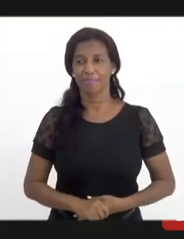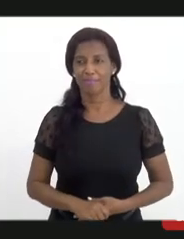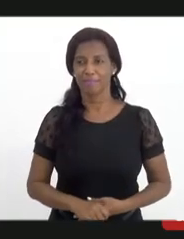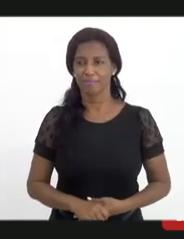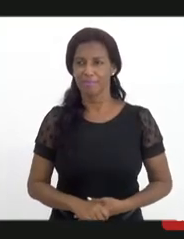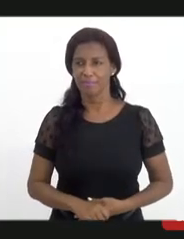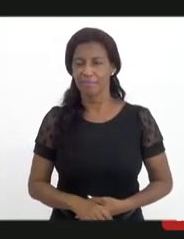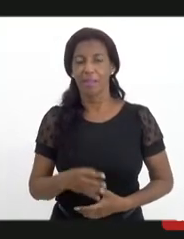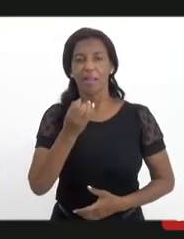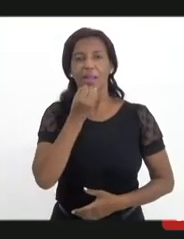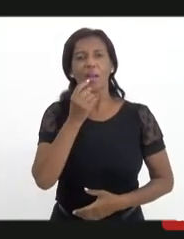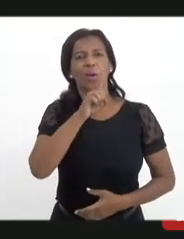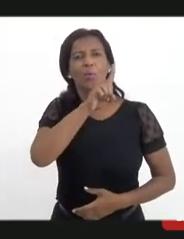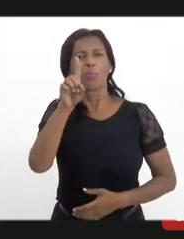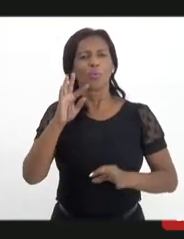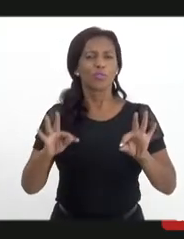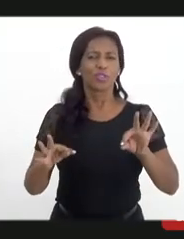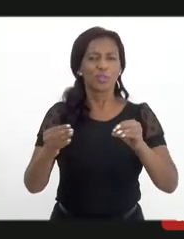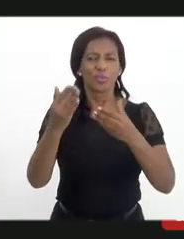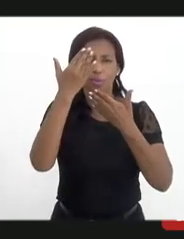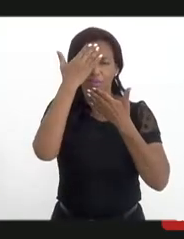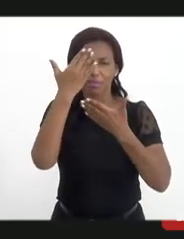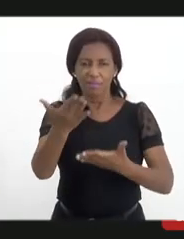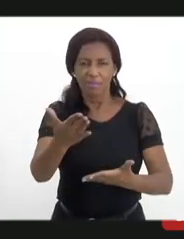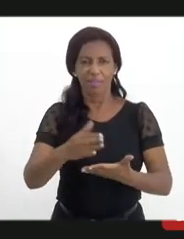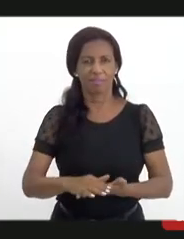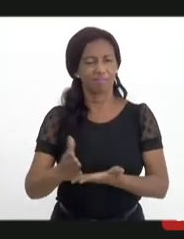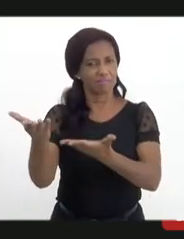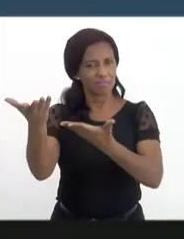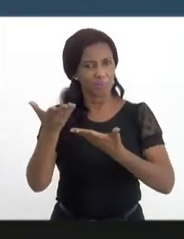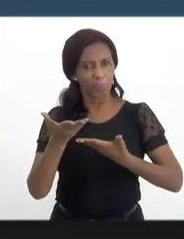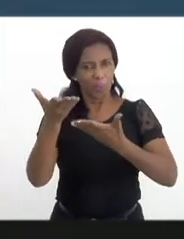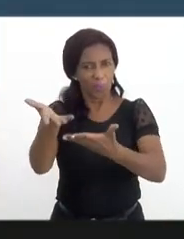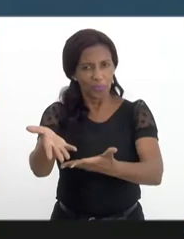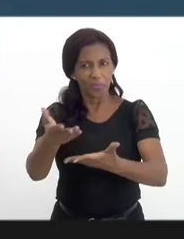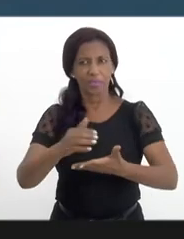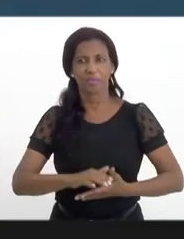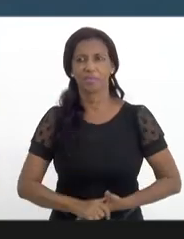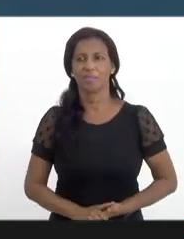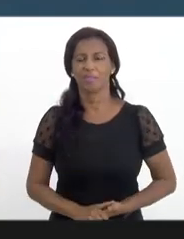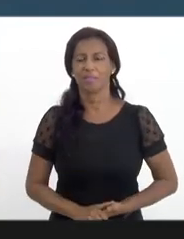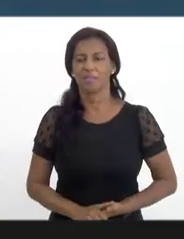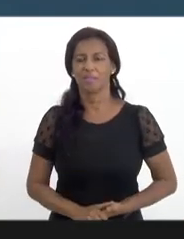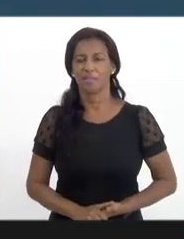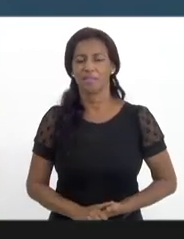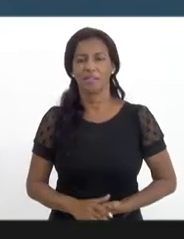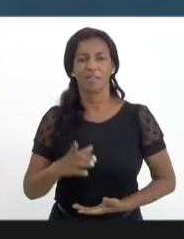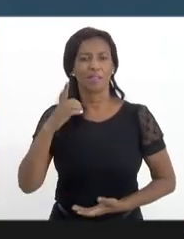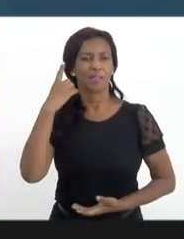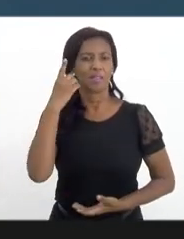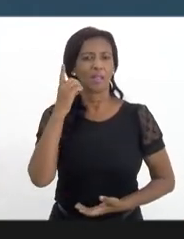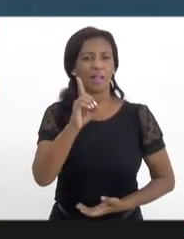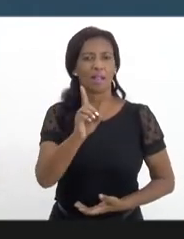Bom dia a todos, querendo agradecer o convite pelo deputado Daniel,